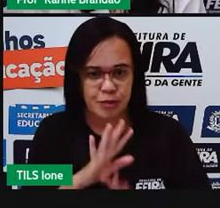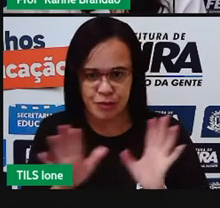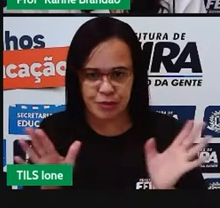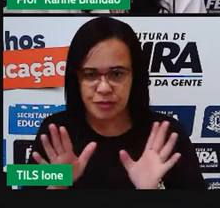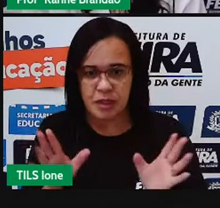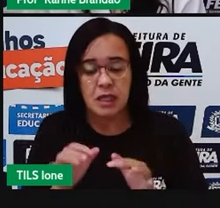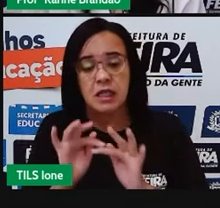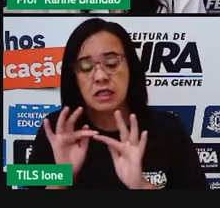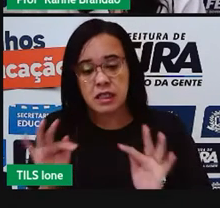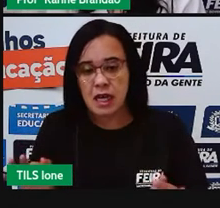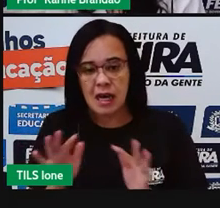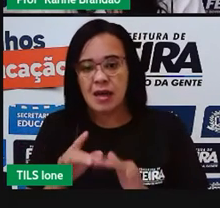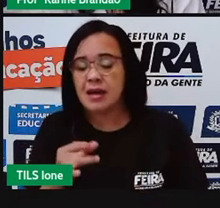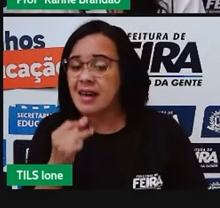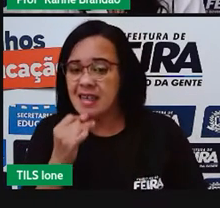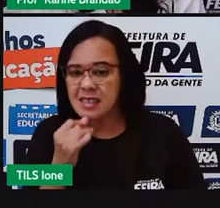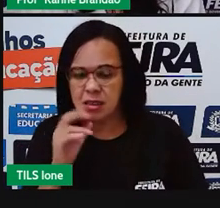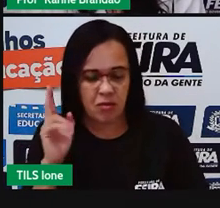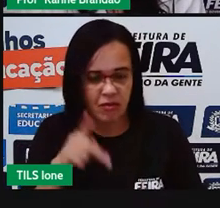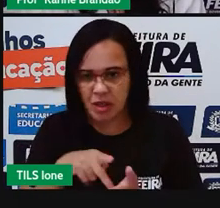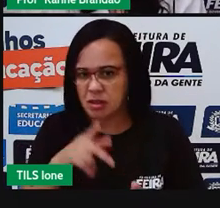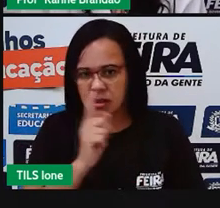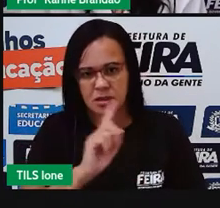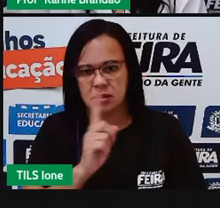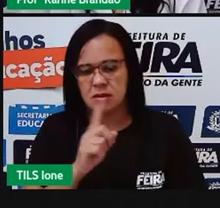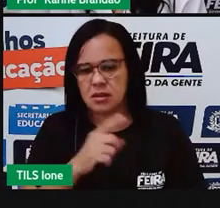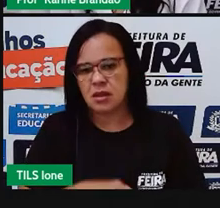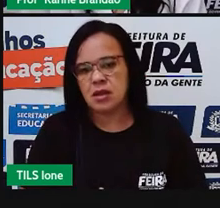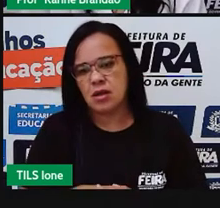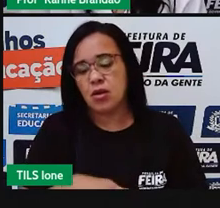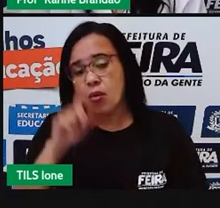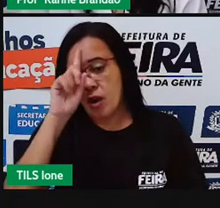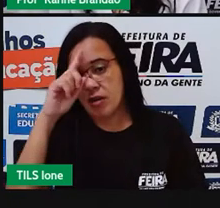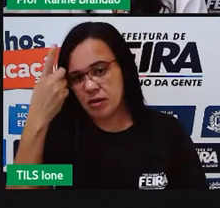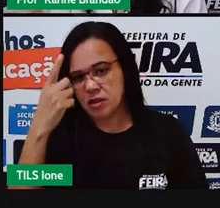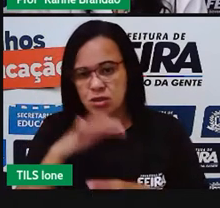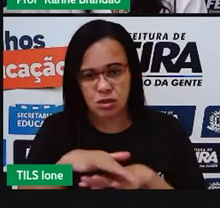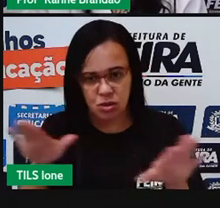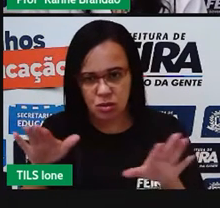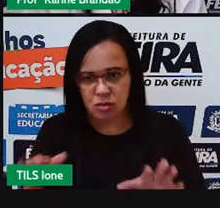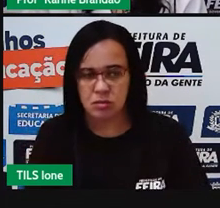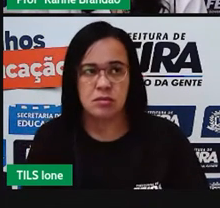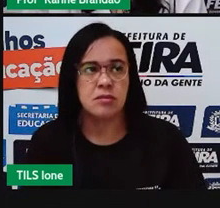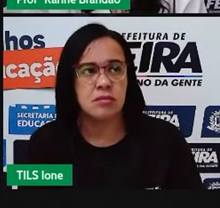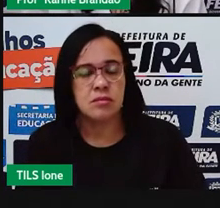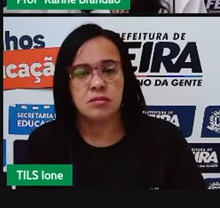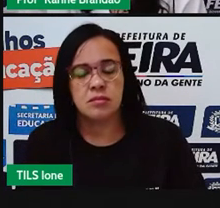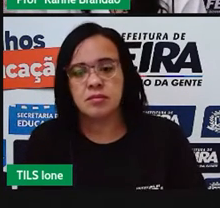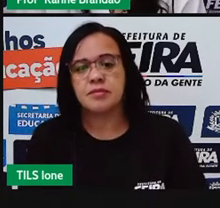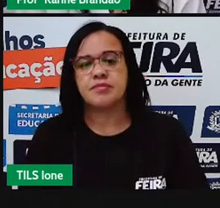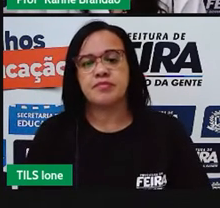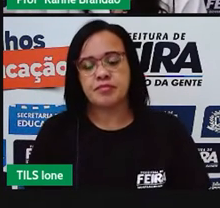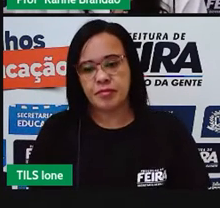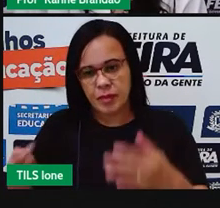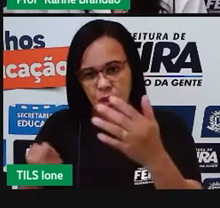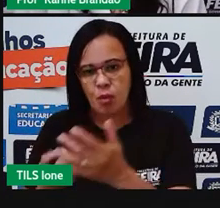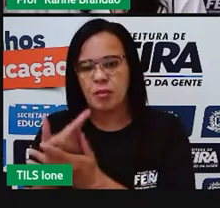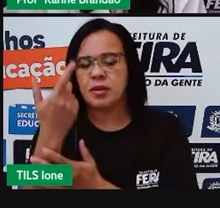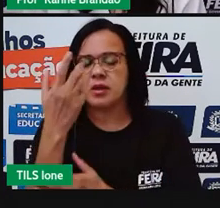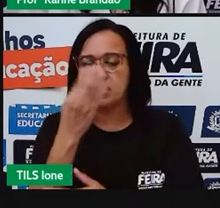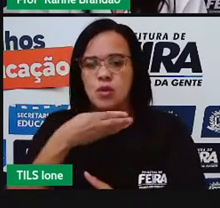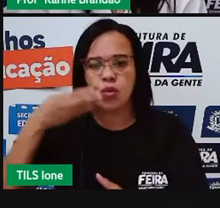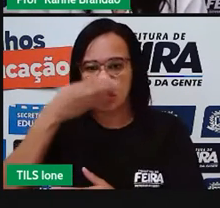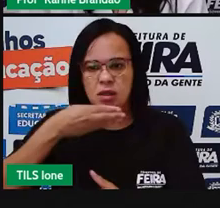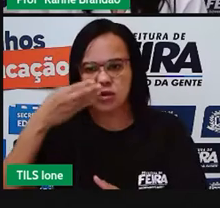superfluos, tá? Que não são reais, é só um exemplo, uma figuração. Eu comprei esse açúcar que veio de lá de